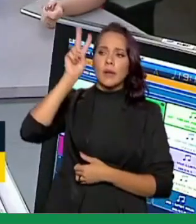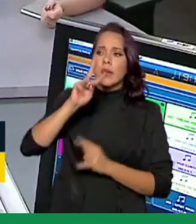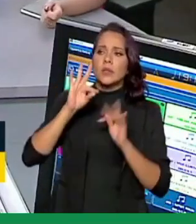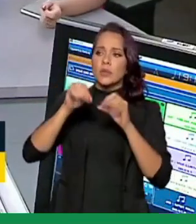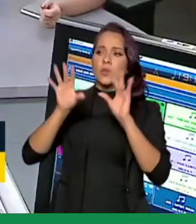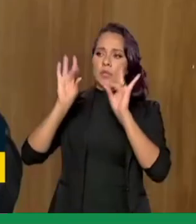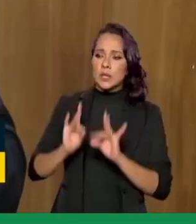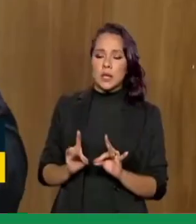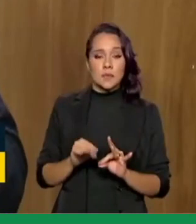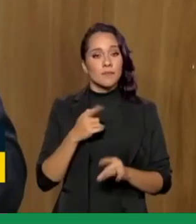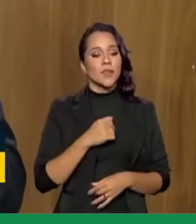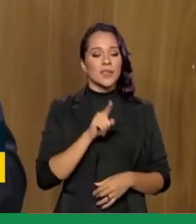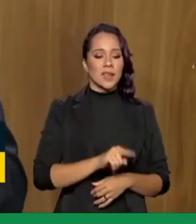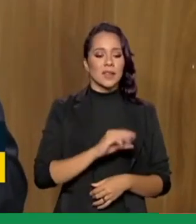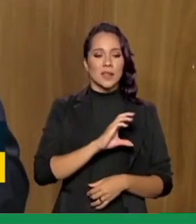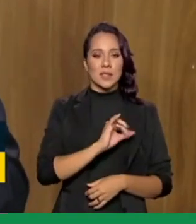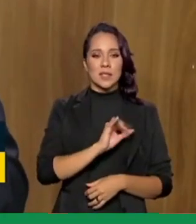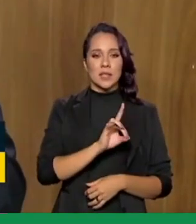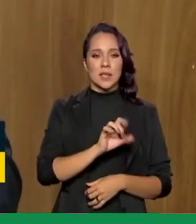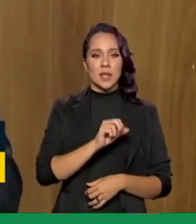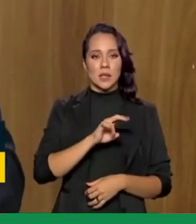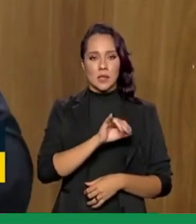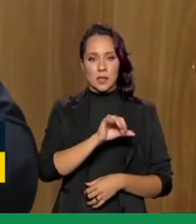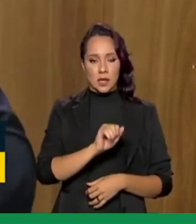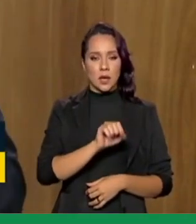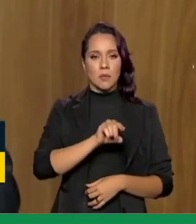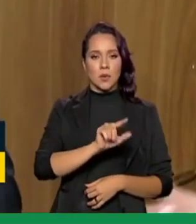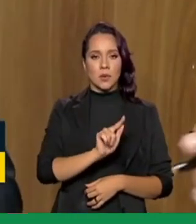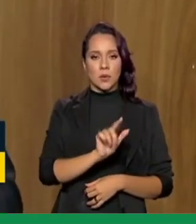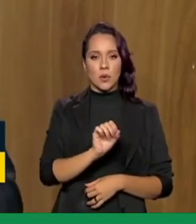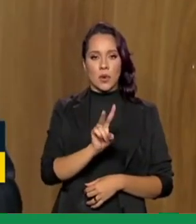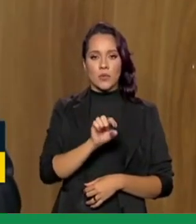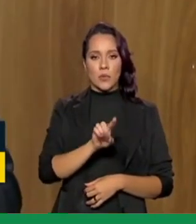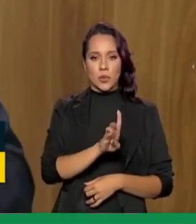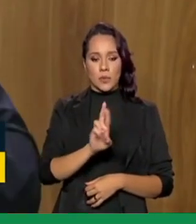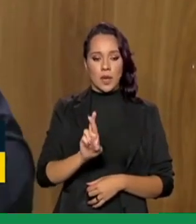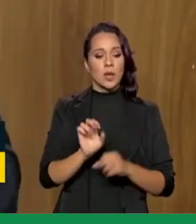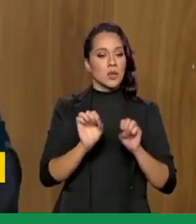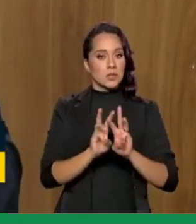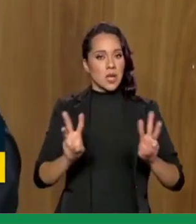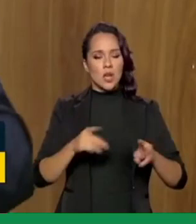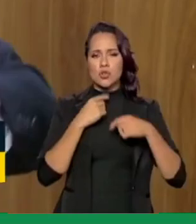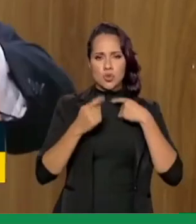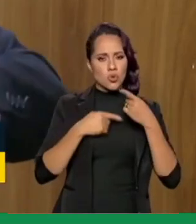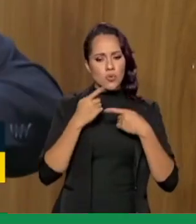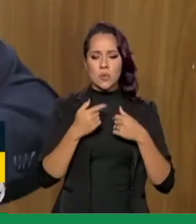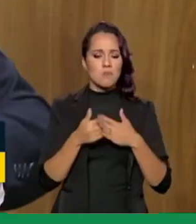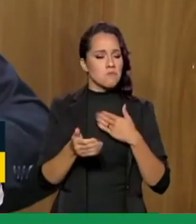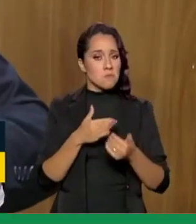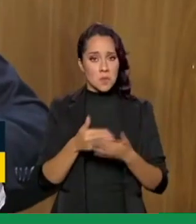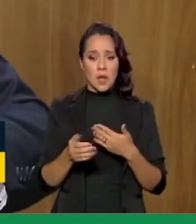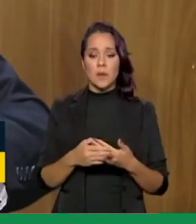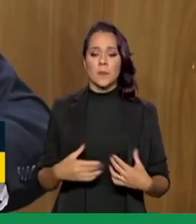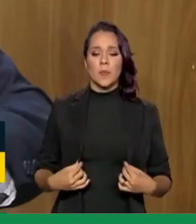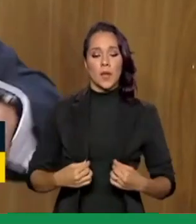detalhes? cidadania.gov.br é uma página oficial do Ministério da Cidadania todas as dúvidas da ferramenta